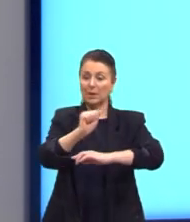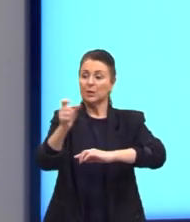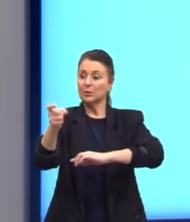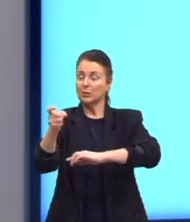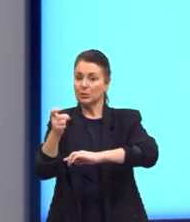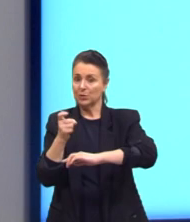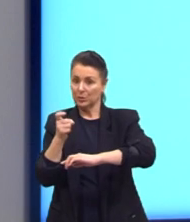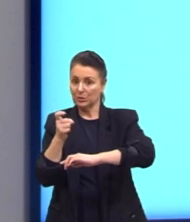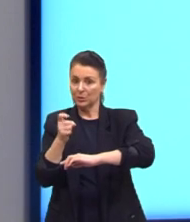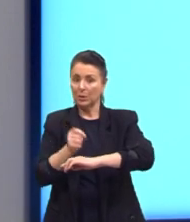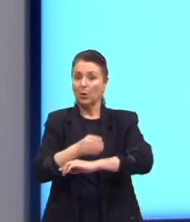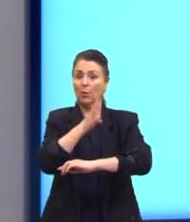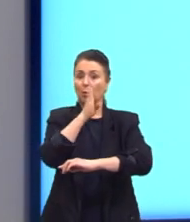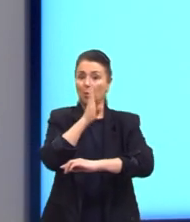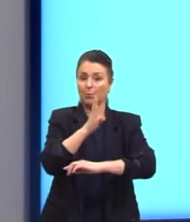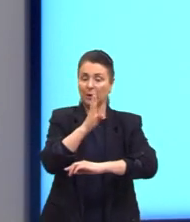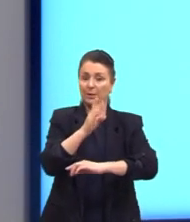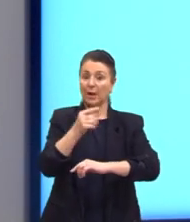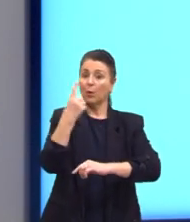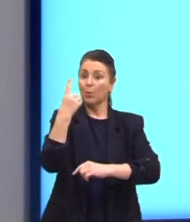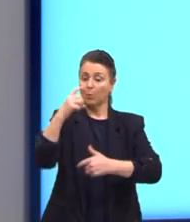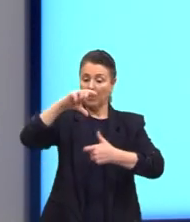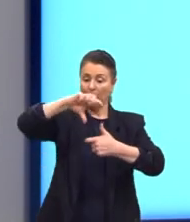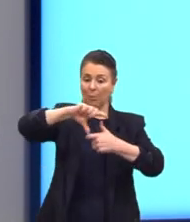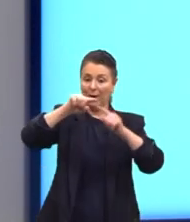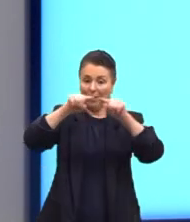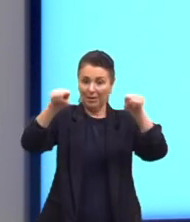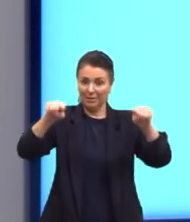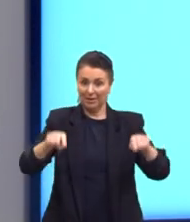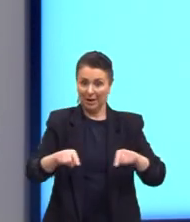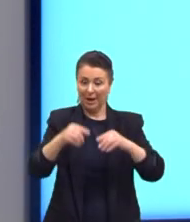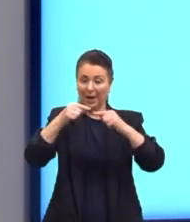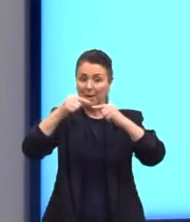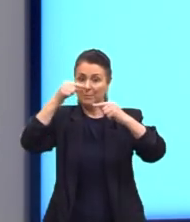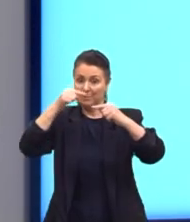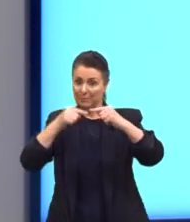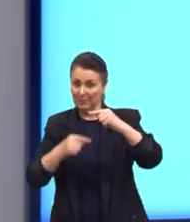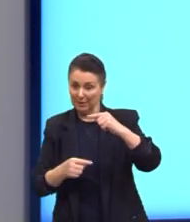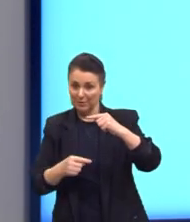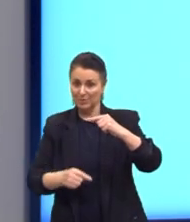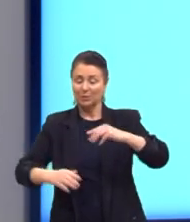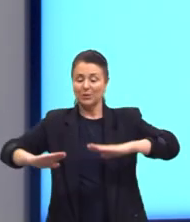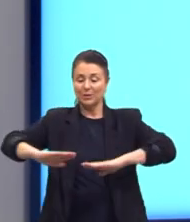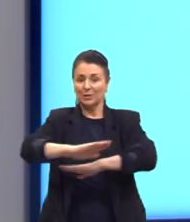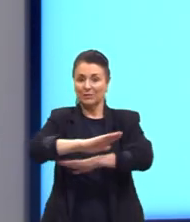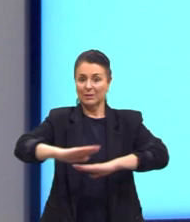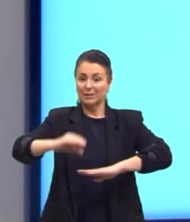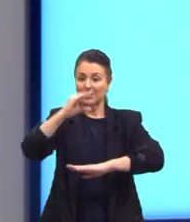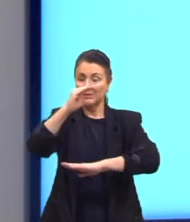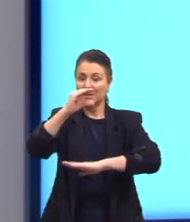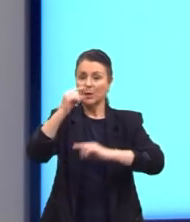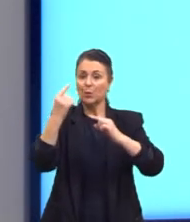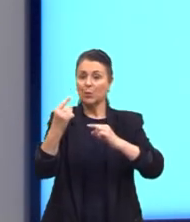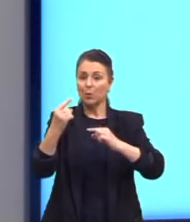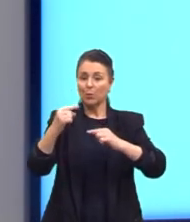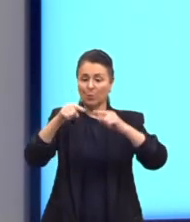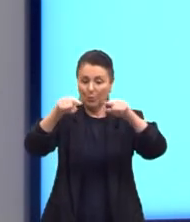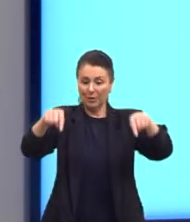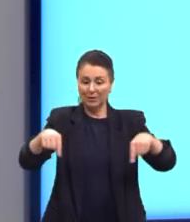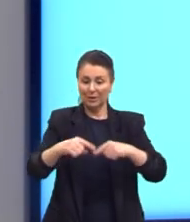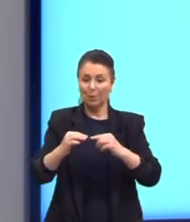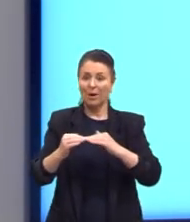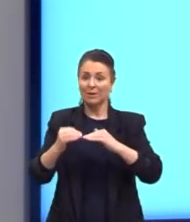B estaria, né? Um quarteirão abaixo, como eles representaram, e a Avenida C, um quarteirão acima, né? Da Avenida A.